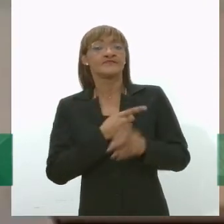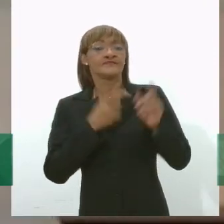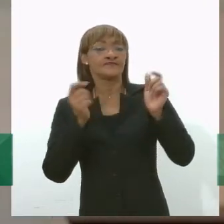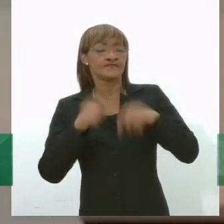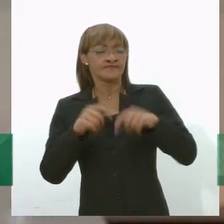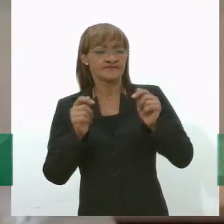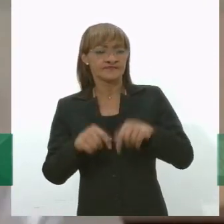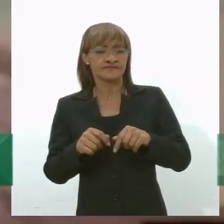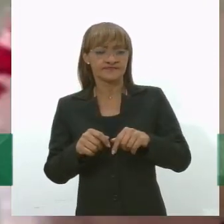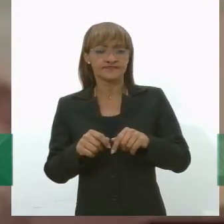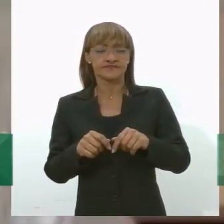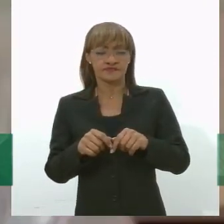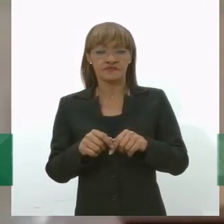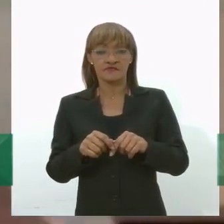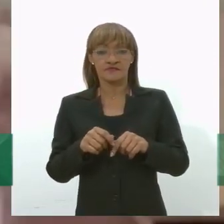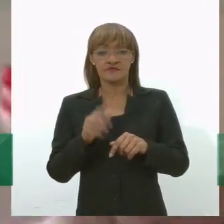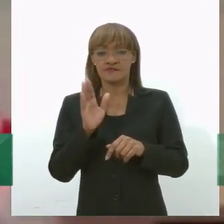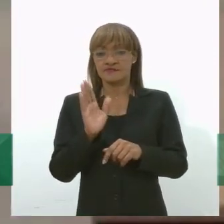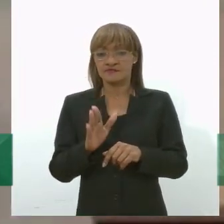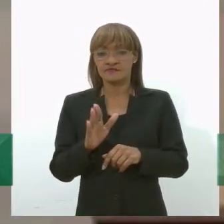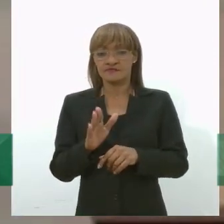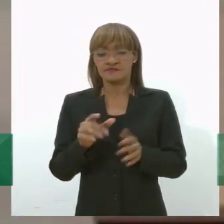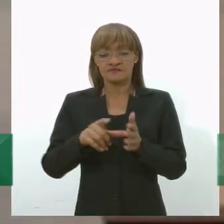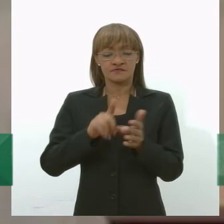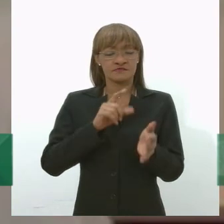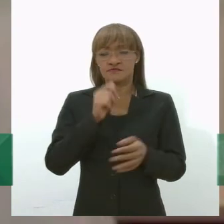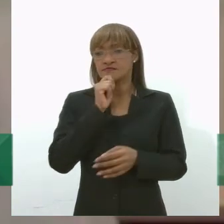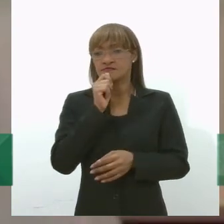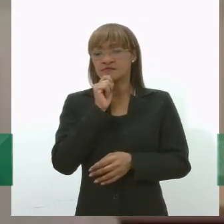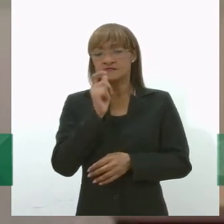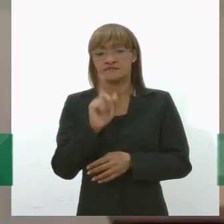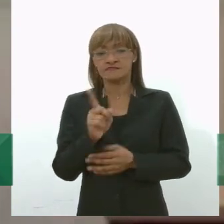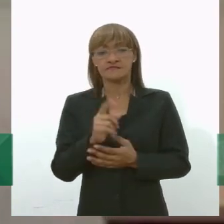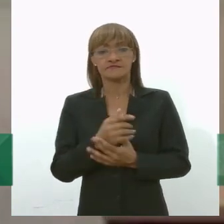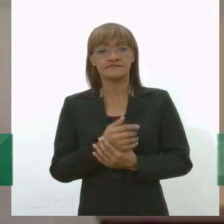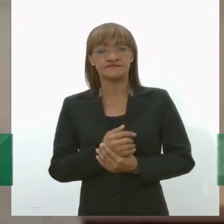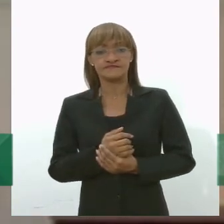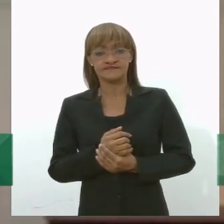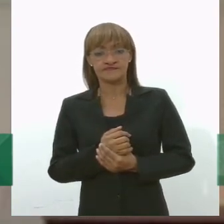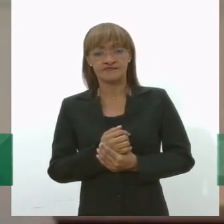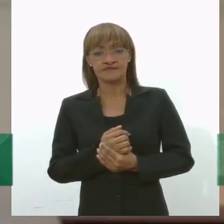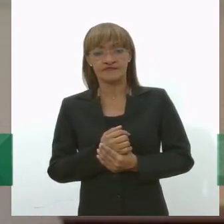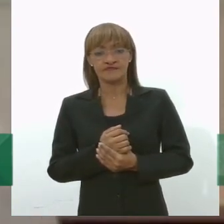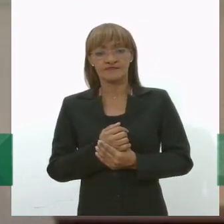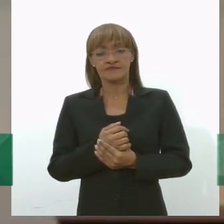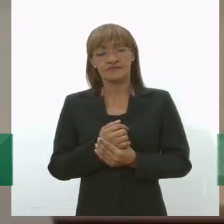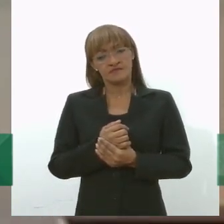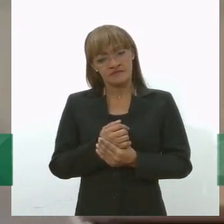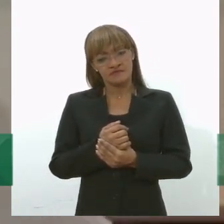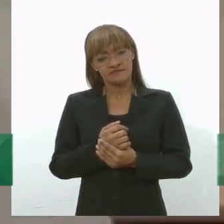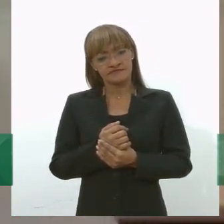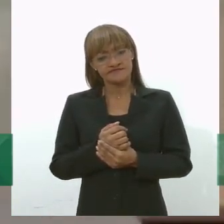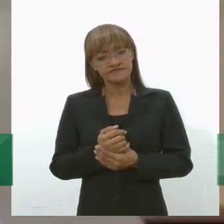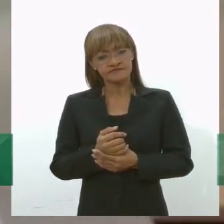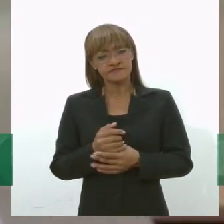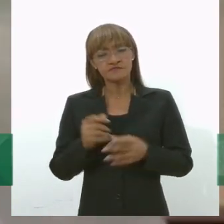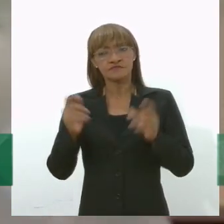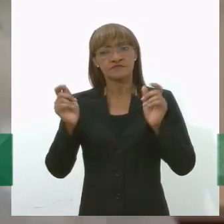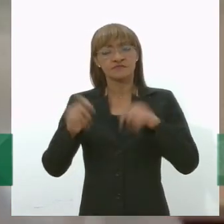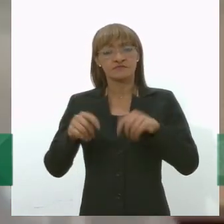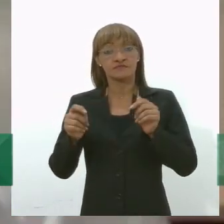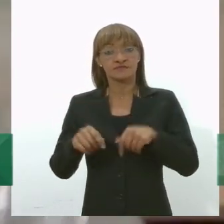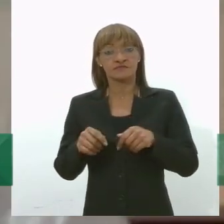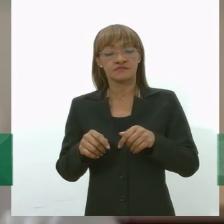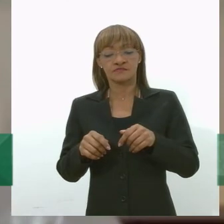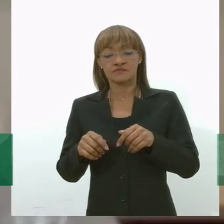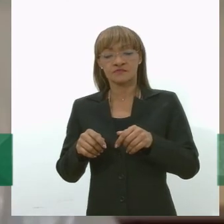resíduo a gente não estaria fazendo aproveitamento diferenciado dos potenciais desses resíduos a gente deveria primeiro fazer